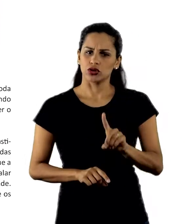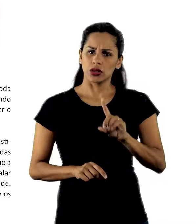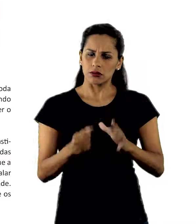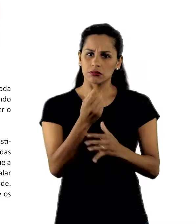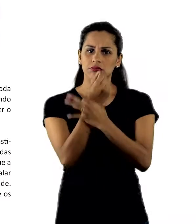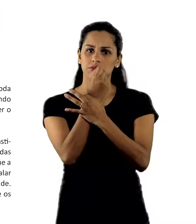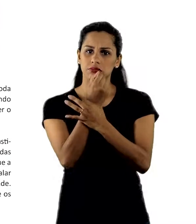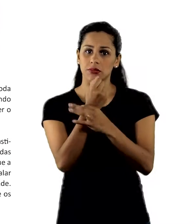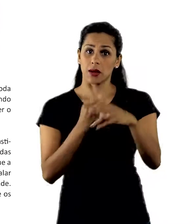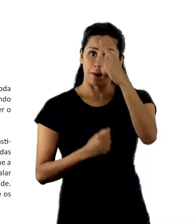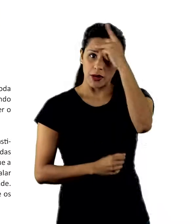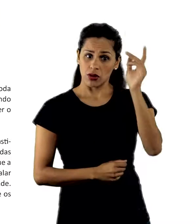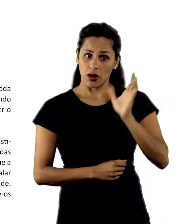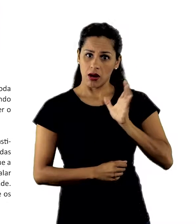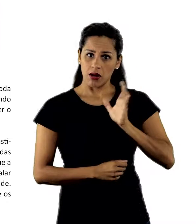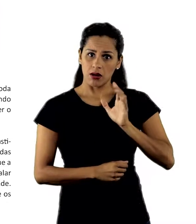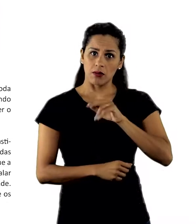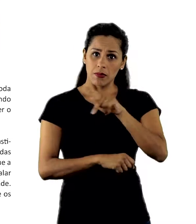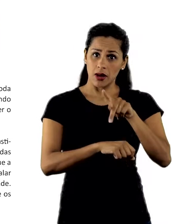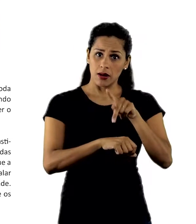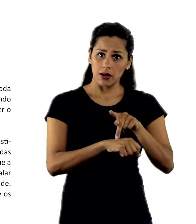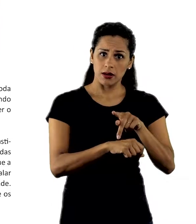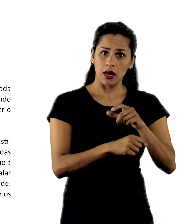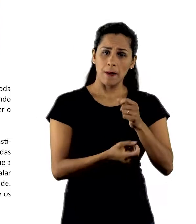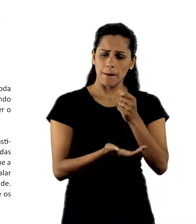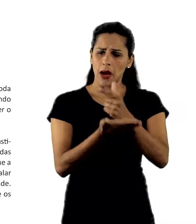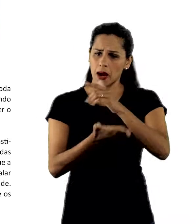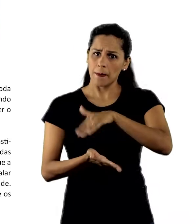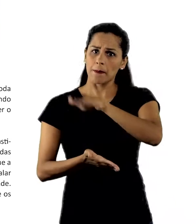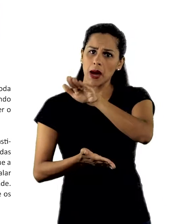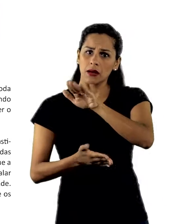país paguem mais em favor da maioria do bem comum.